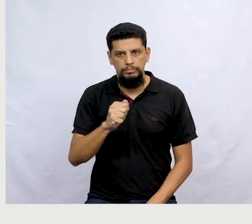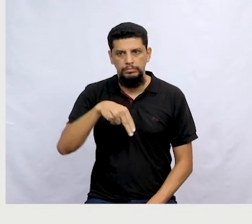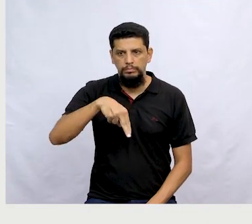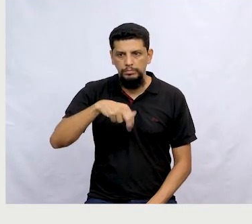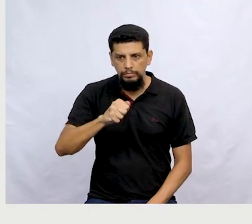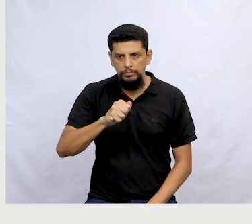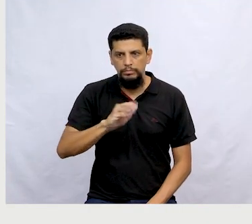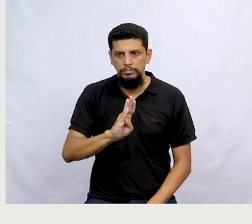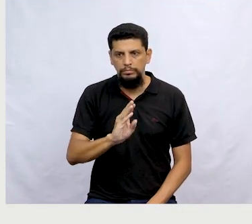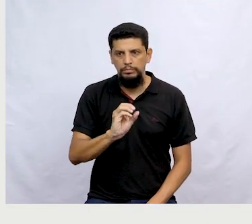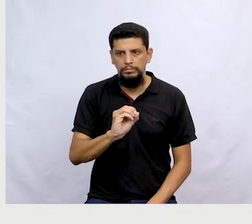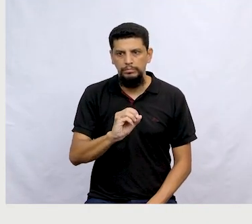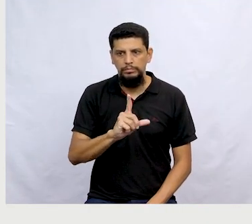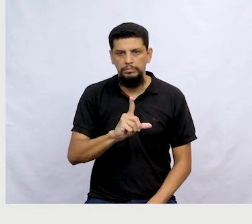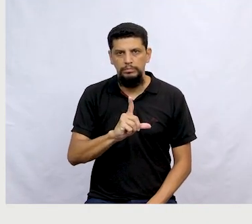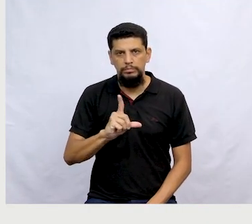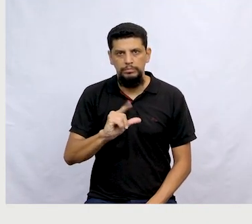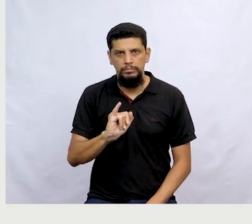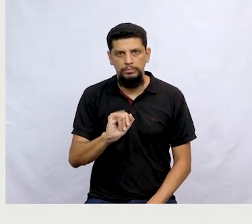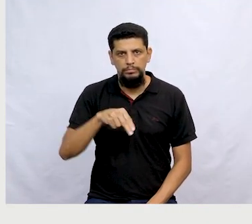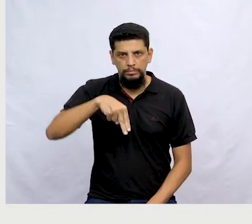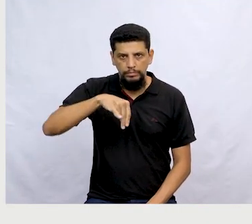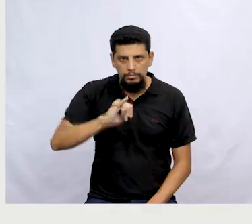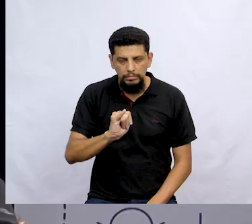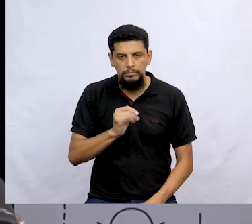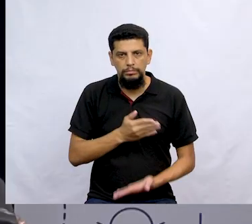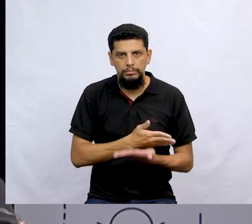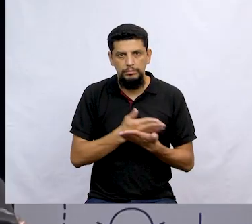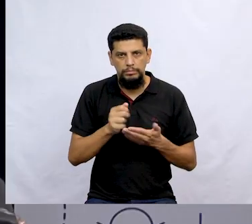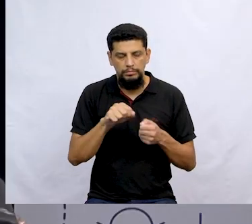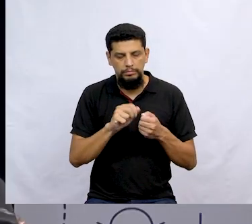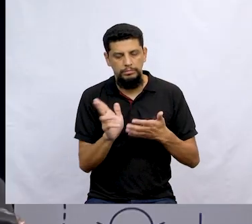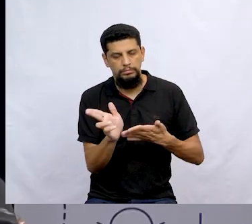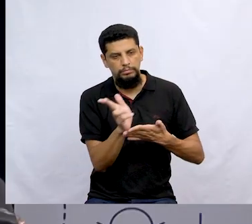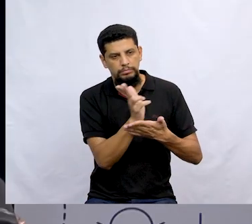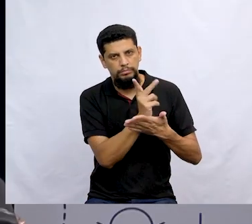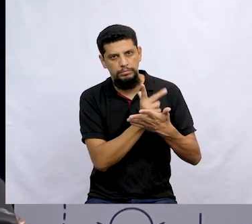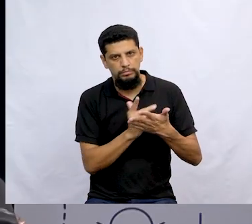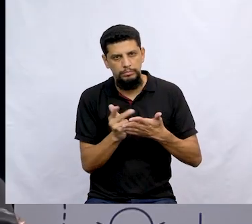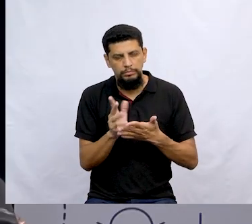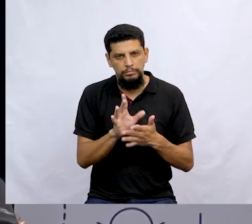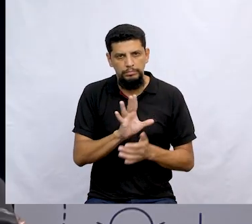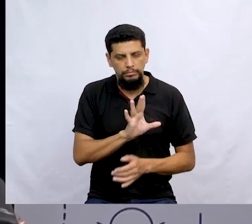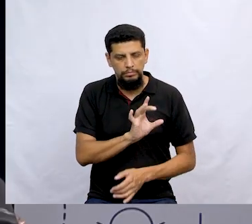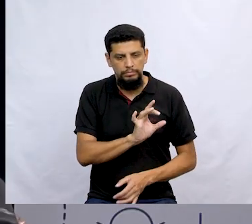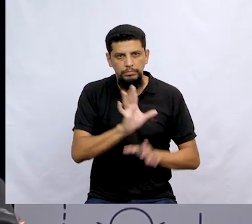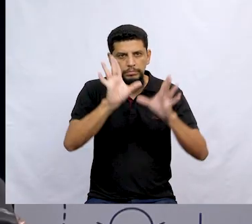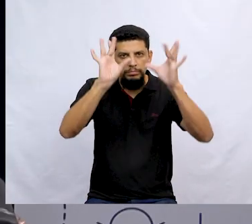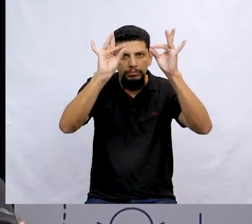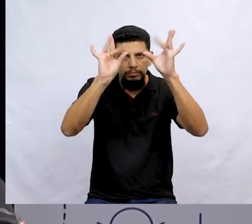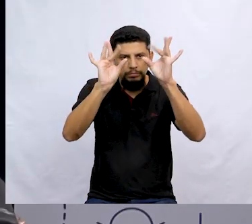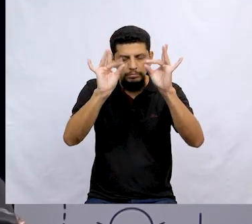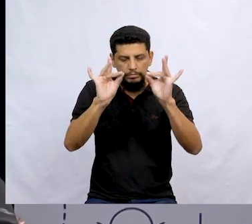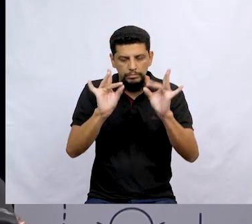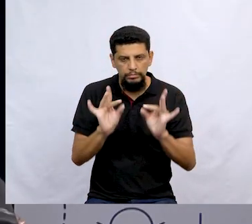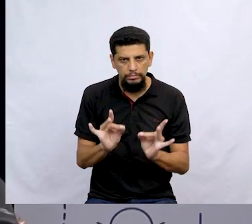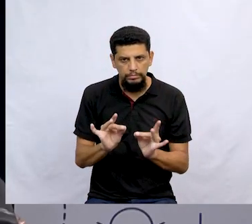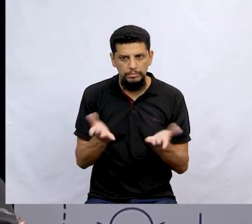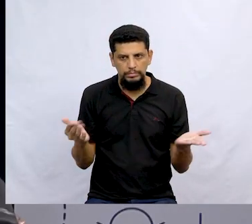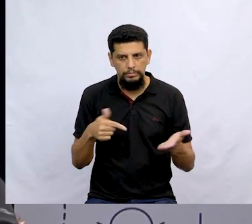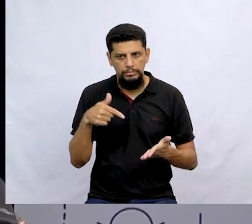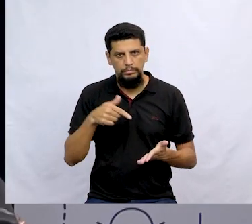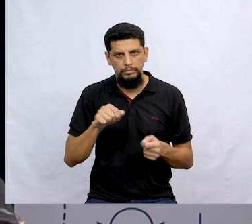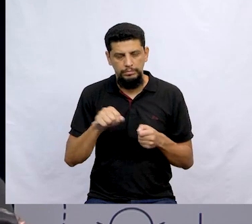Juliana, ela começou a fazer as ilustrações pensando em cada detalhe, gente. E o Zelito aqui,